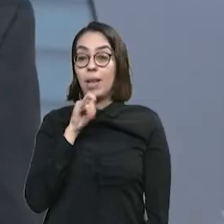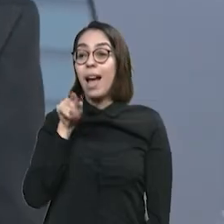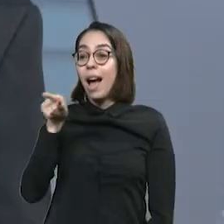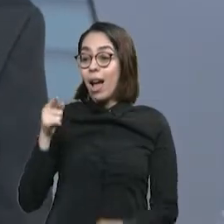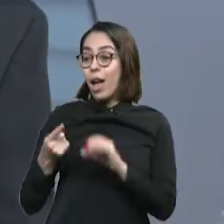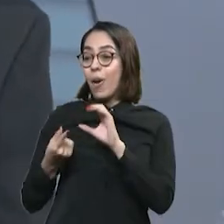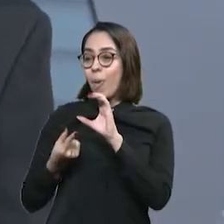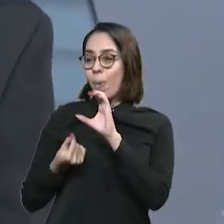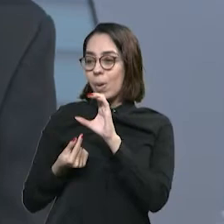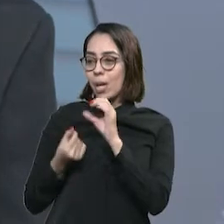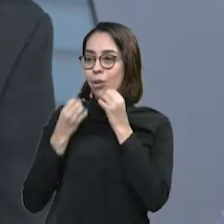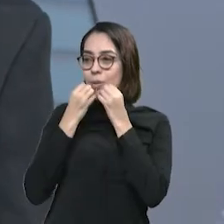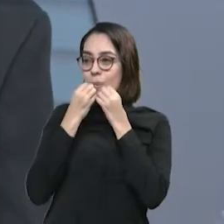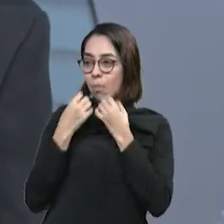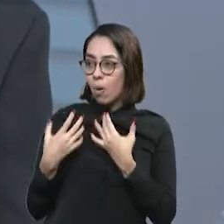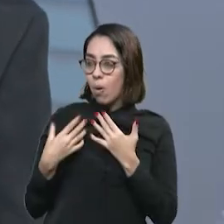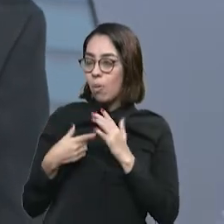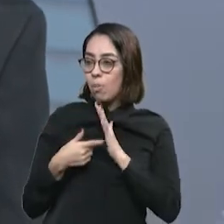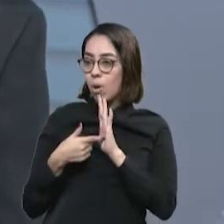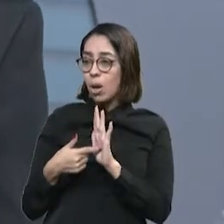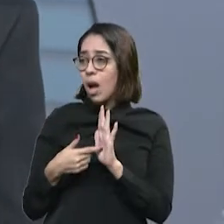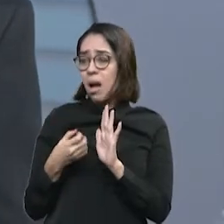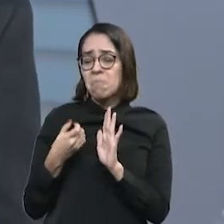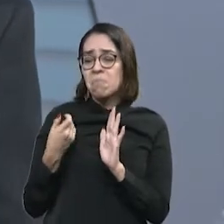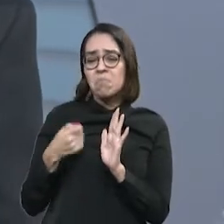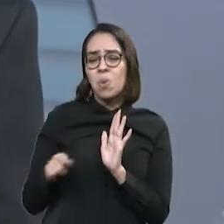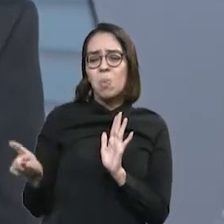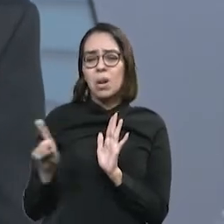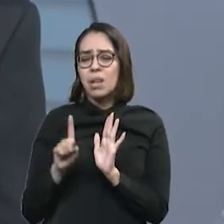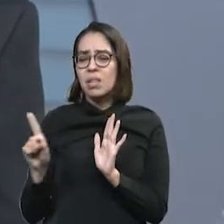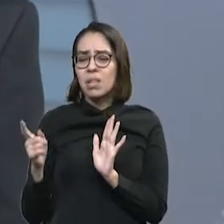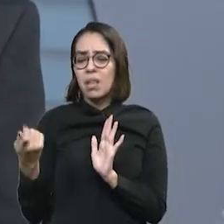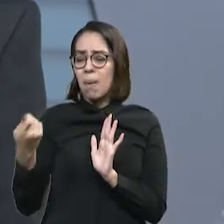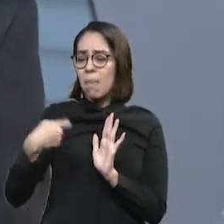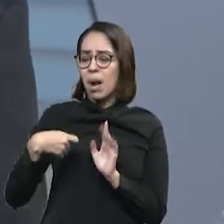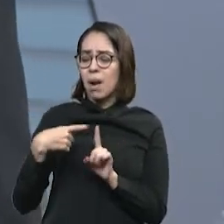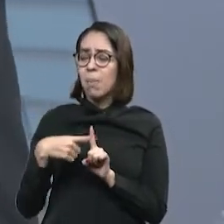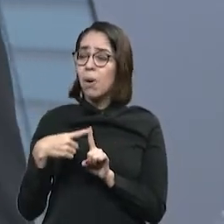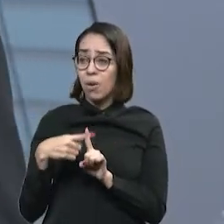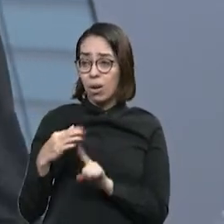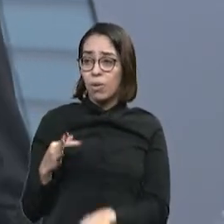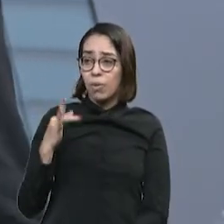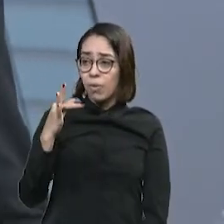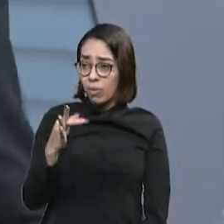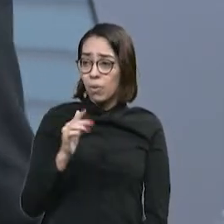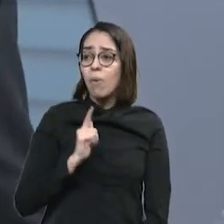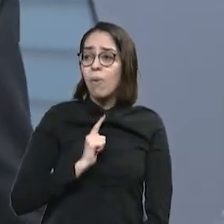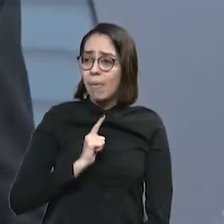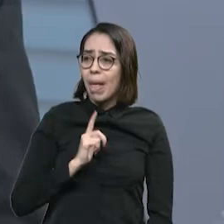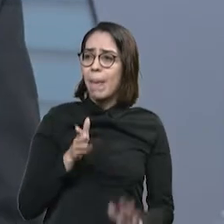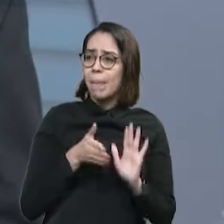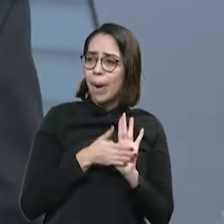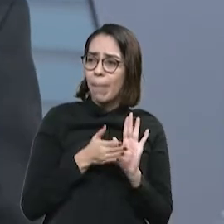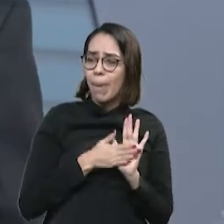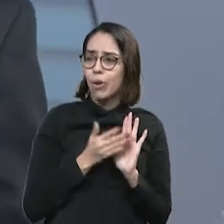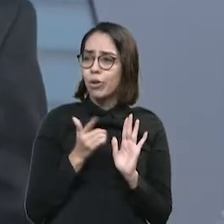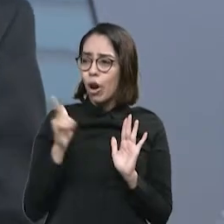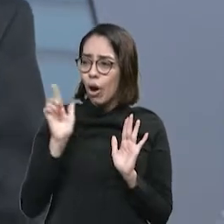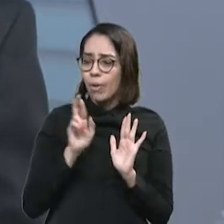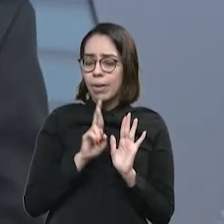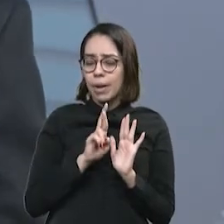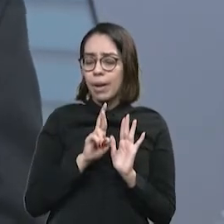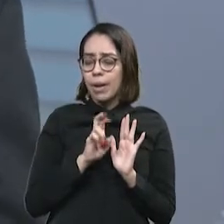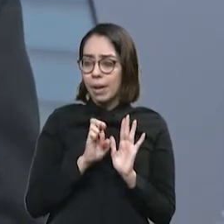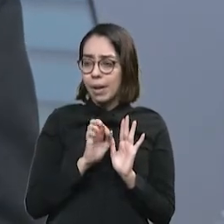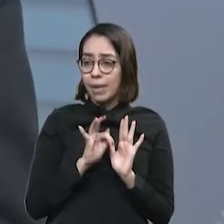vale a pena pagar, porque lá na frente vai ter um Refis. Então, você vai ter sempre... Você agora... Ele está dizendo aí o seguinte, que essas empresas